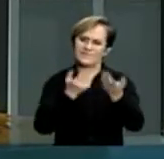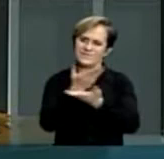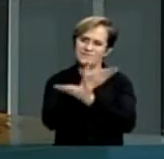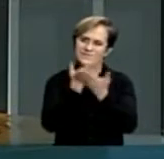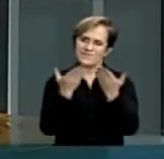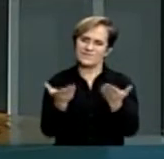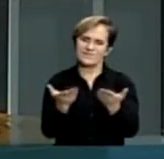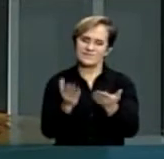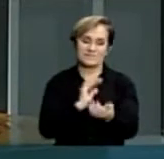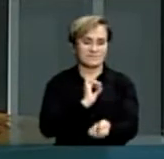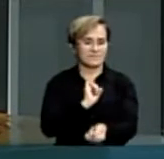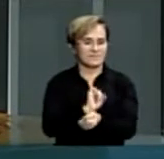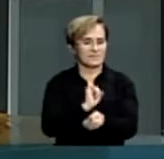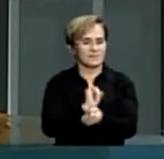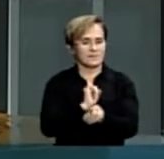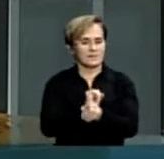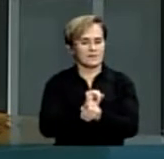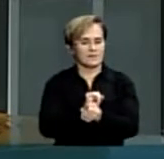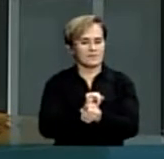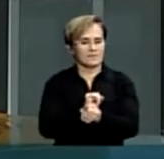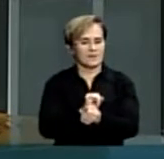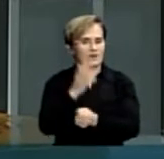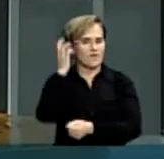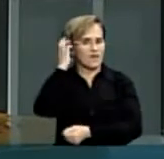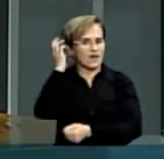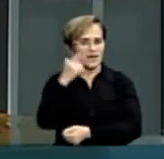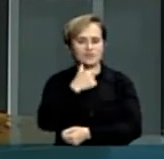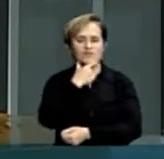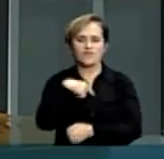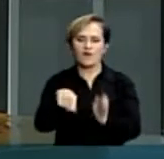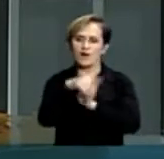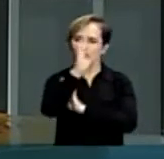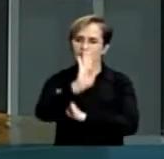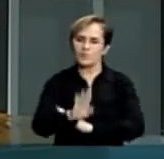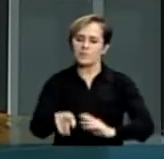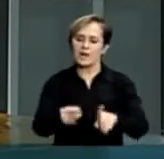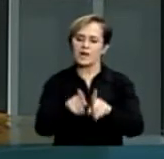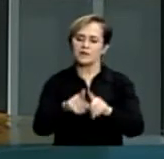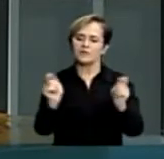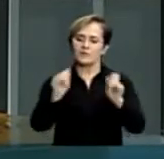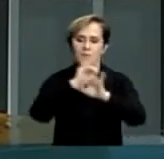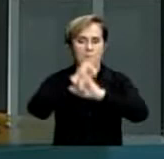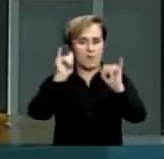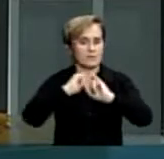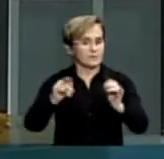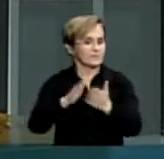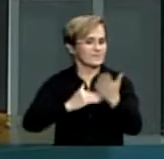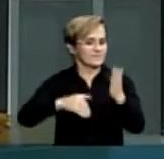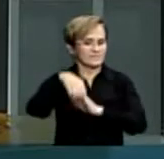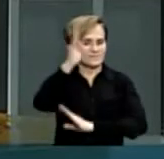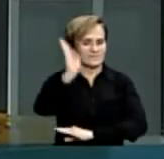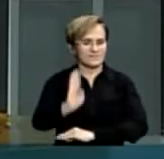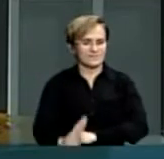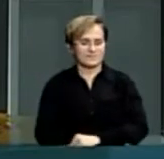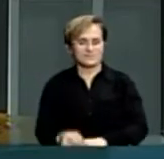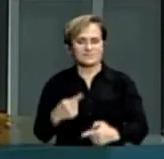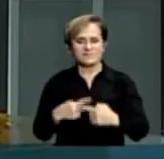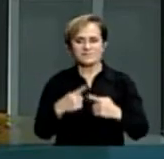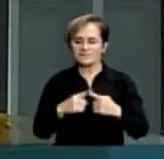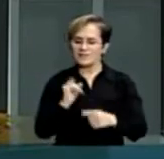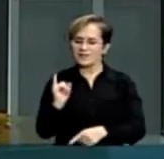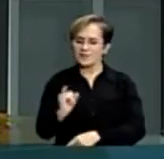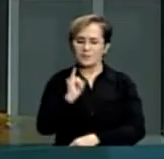espero que a voz do Brasil possa dar repercussão justamente pela